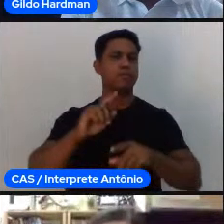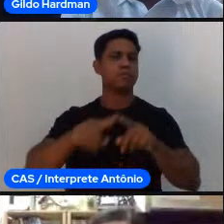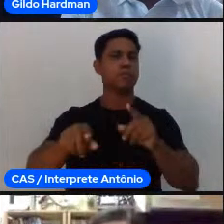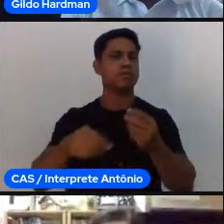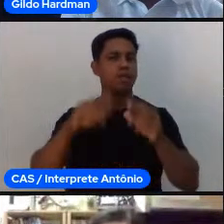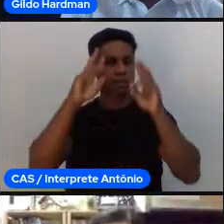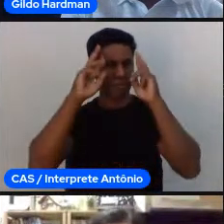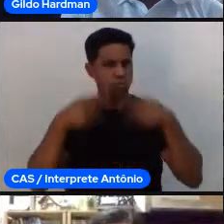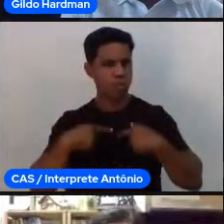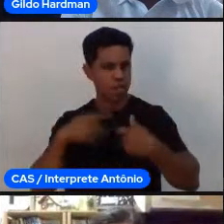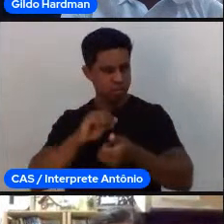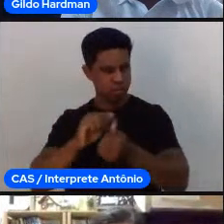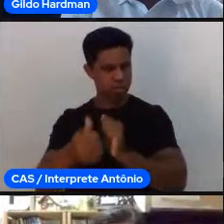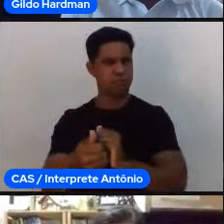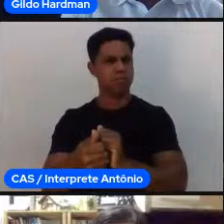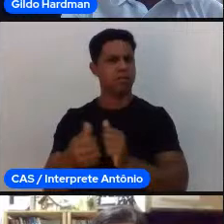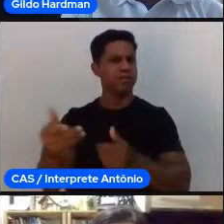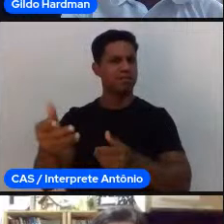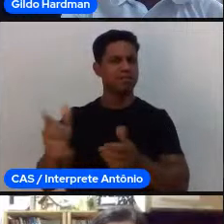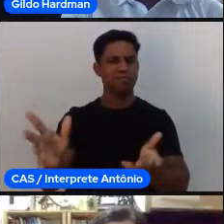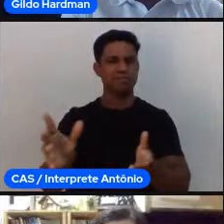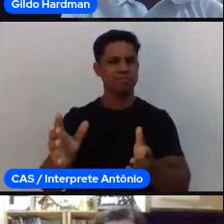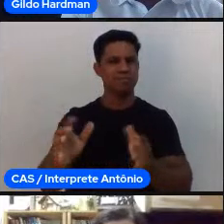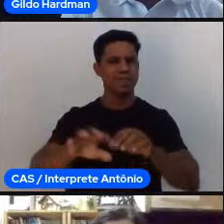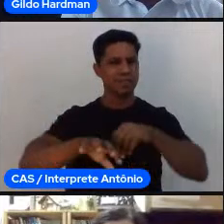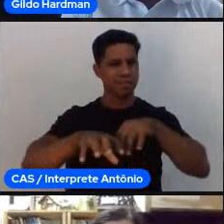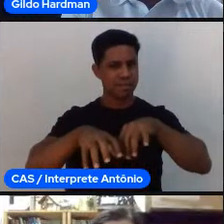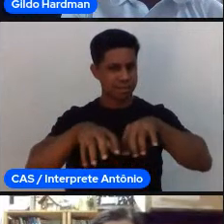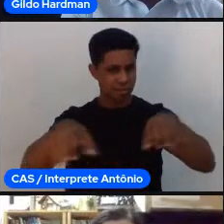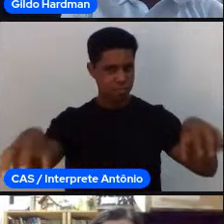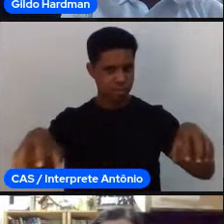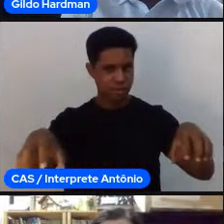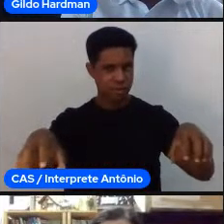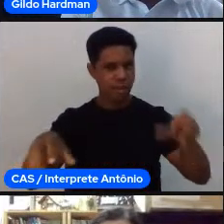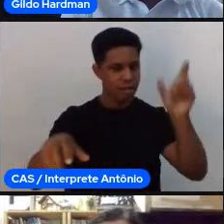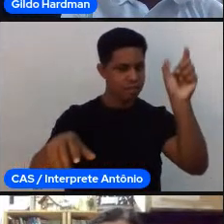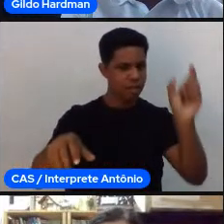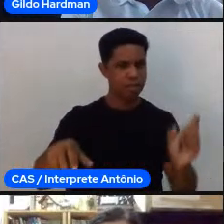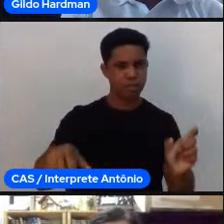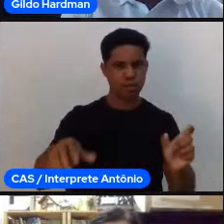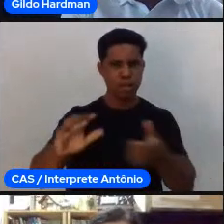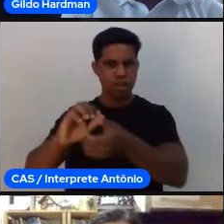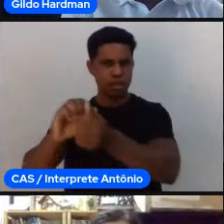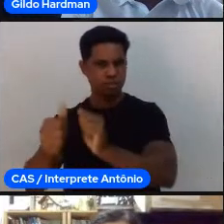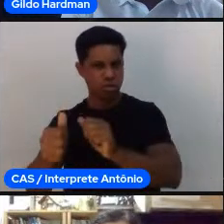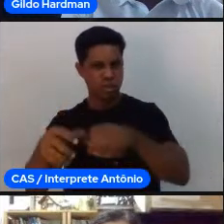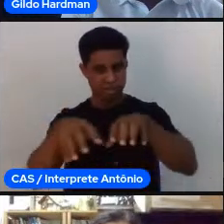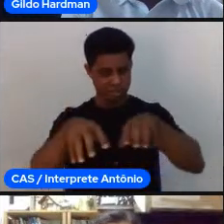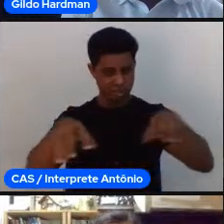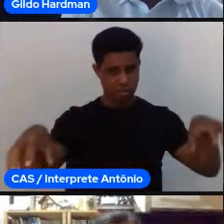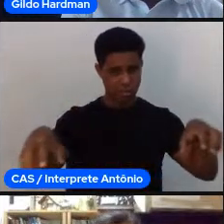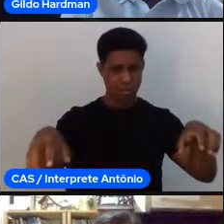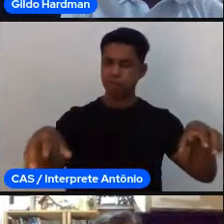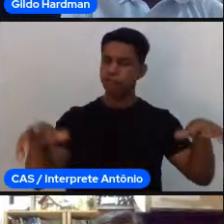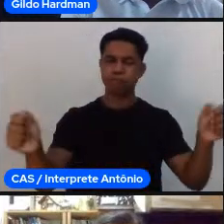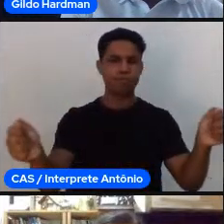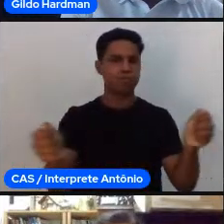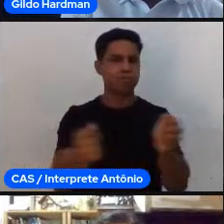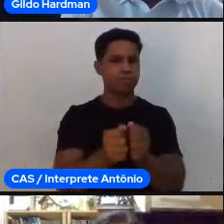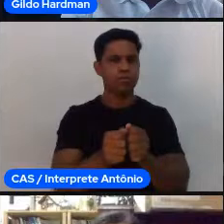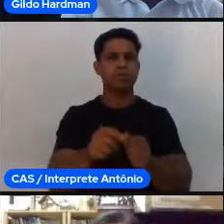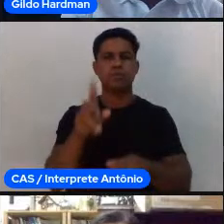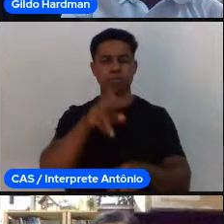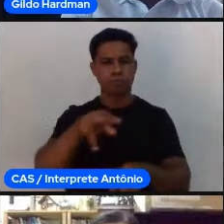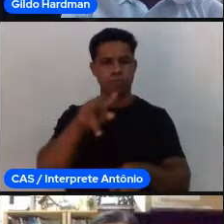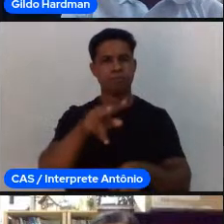separada das pessoas, né? E para a gente atender todas as demandas de um processo de desenvolvimento humano, a gente tem que olhar